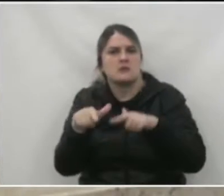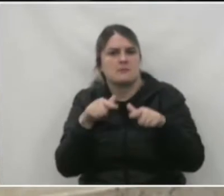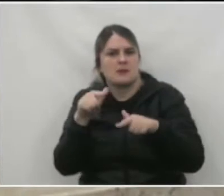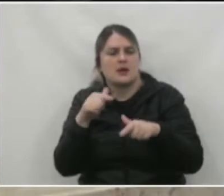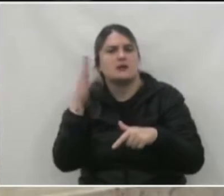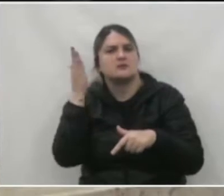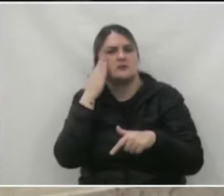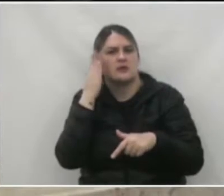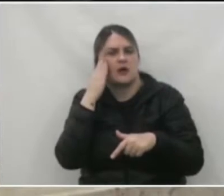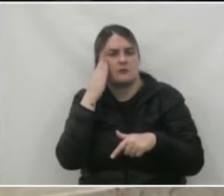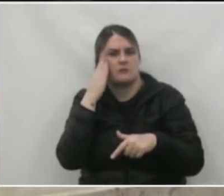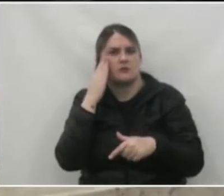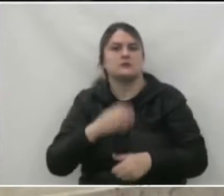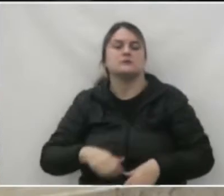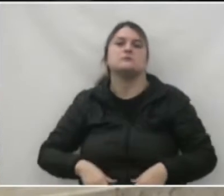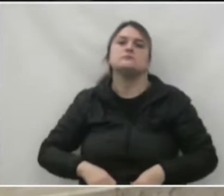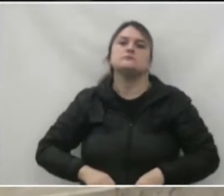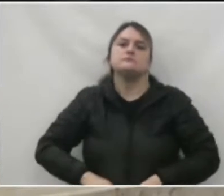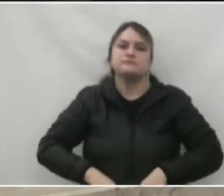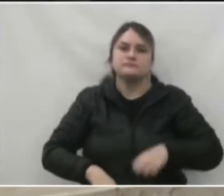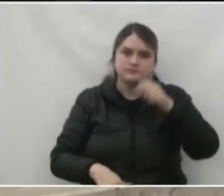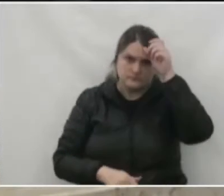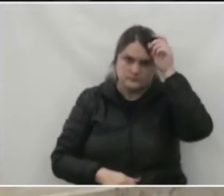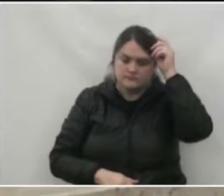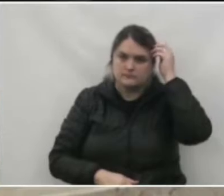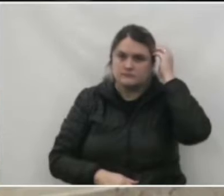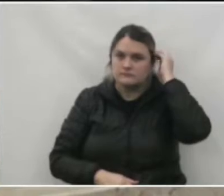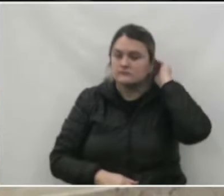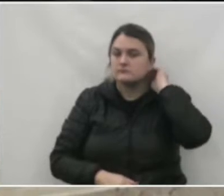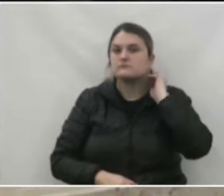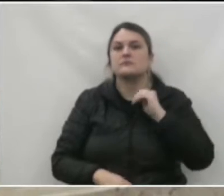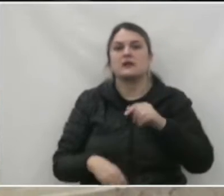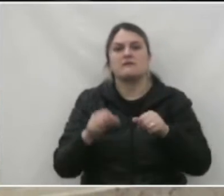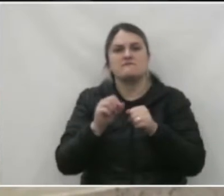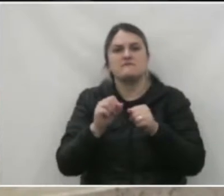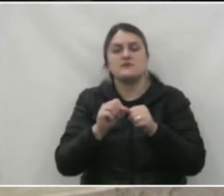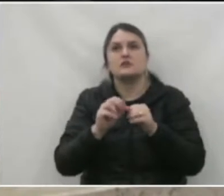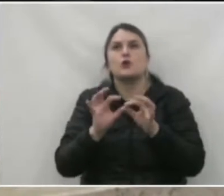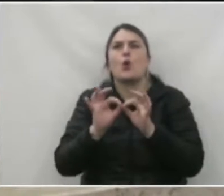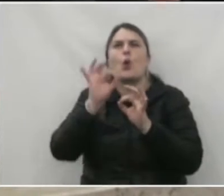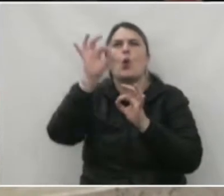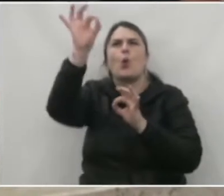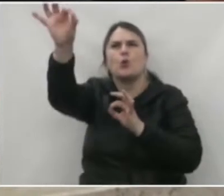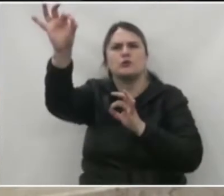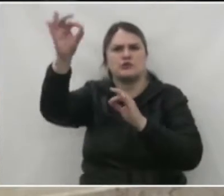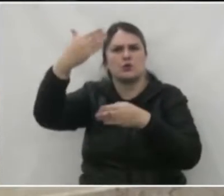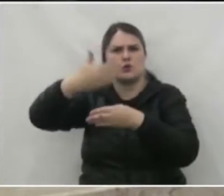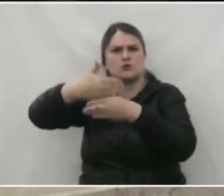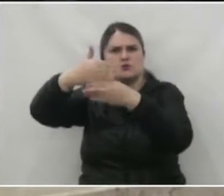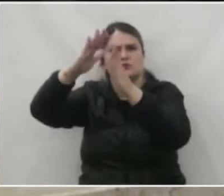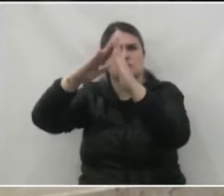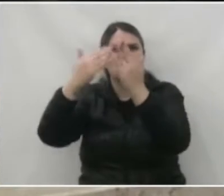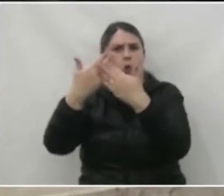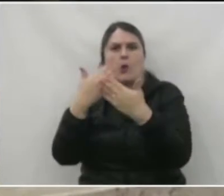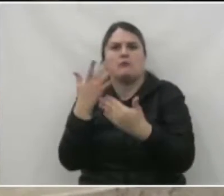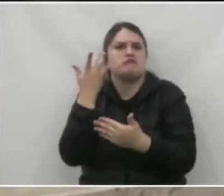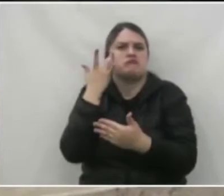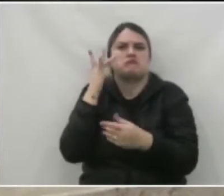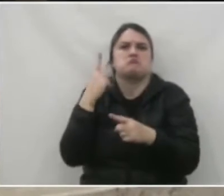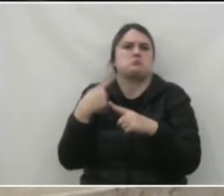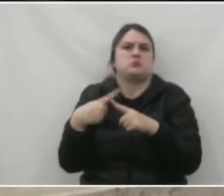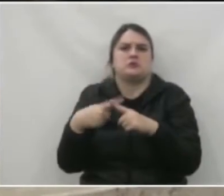passavam em frente da creche e podiam deixar seus filhos. Não, eles tinham que fazer lá em cima, não sei o porquê